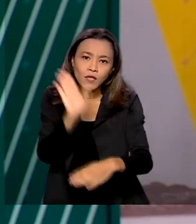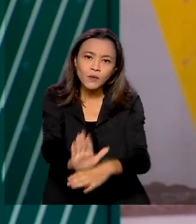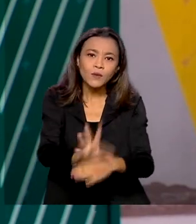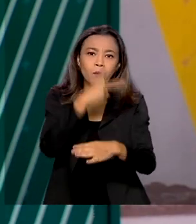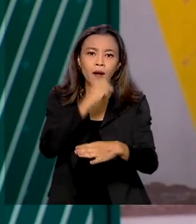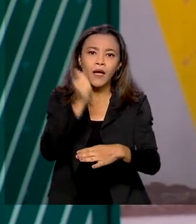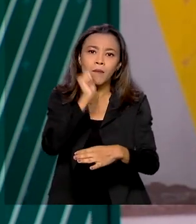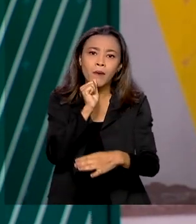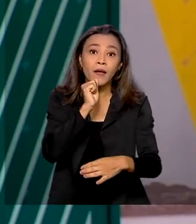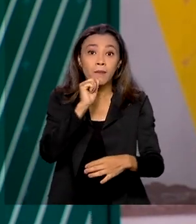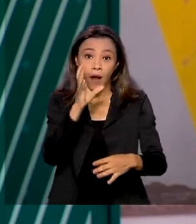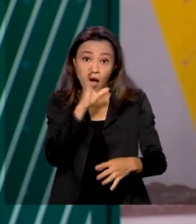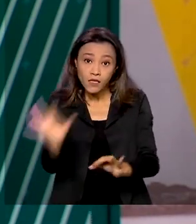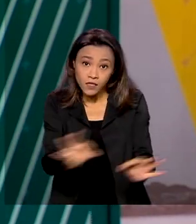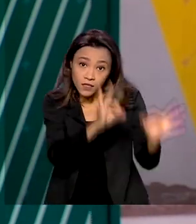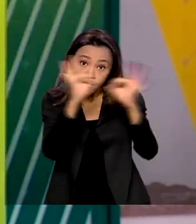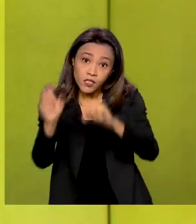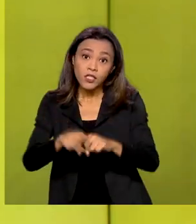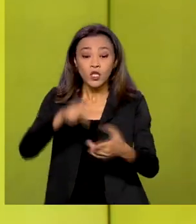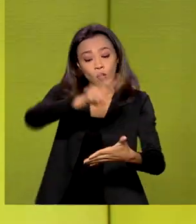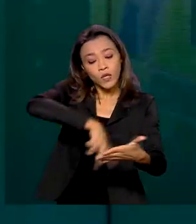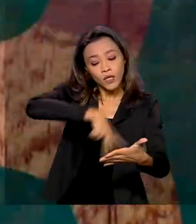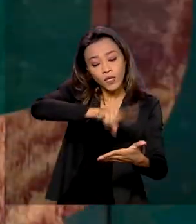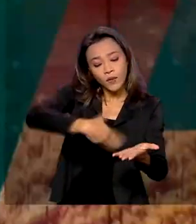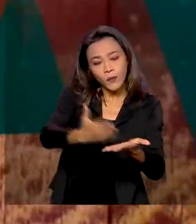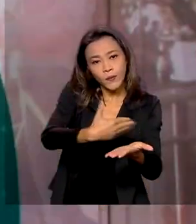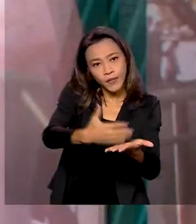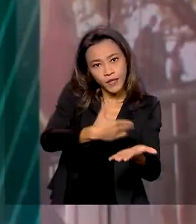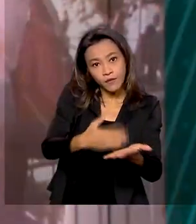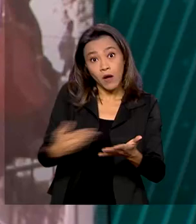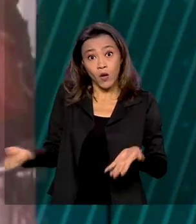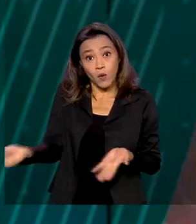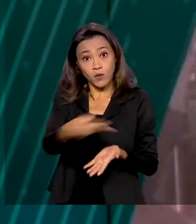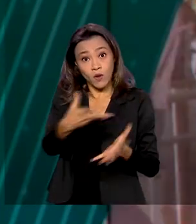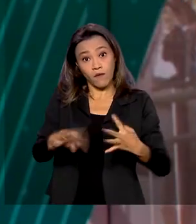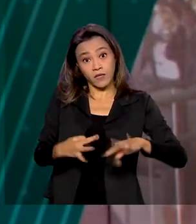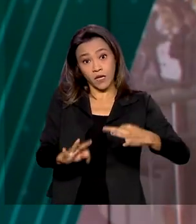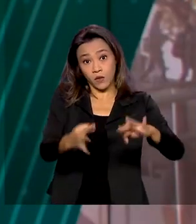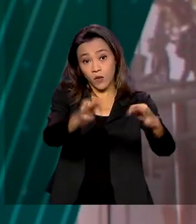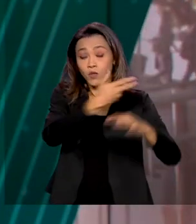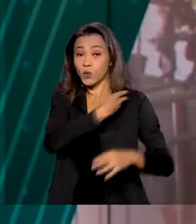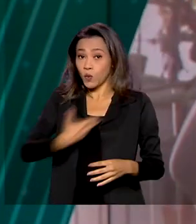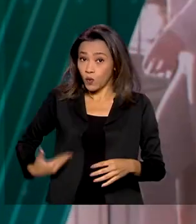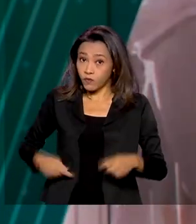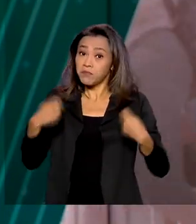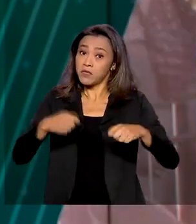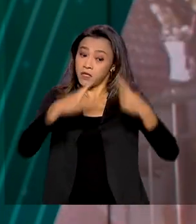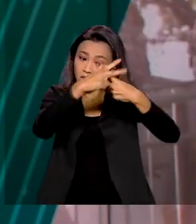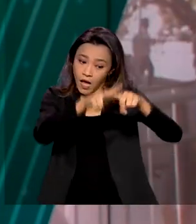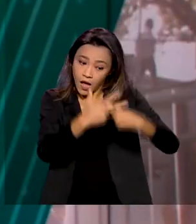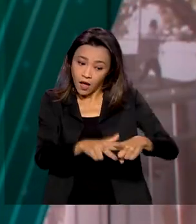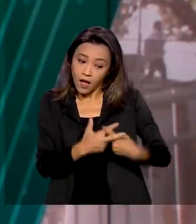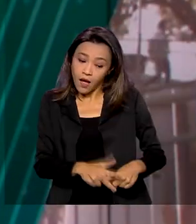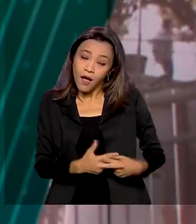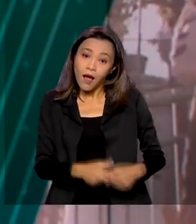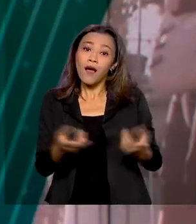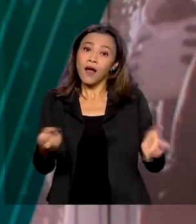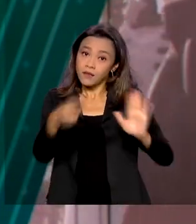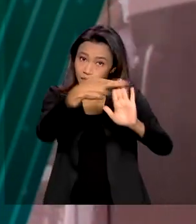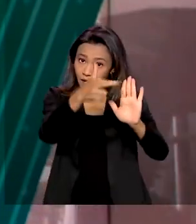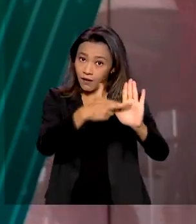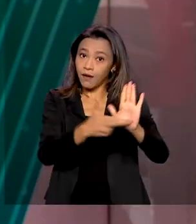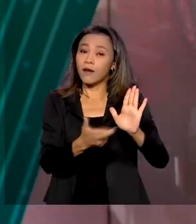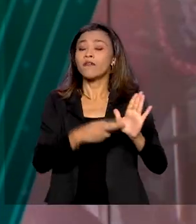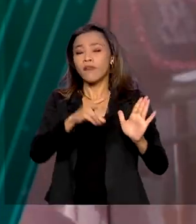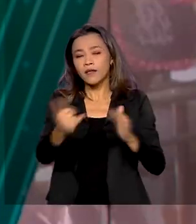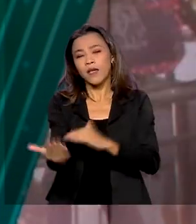que vai ler. Mas o surgimento de novas tecnologias fez com que o governo sentisse necessidade de atualizar a norma. Isso vai ser feito com a ajuda